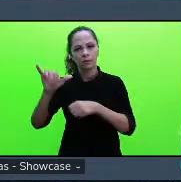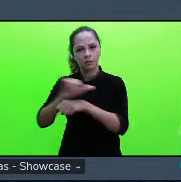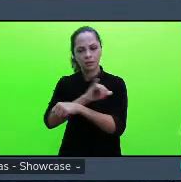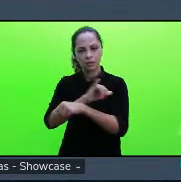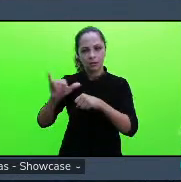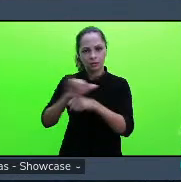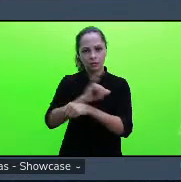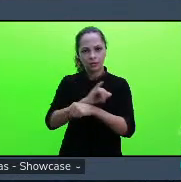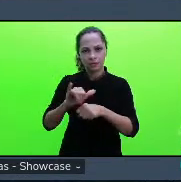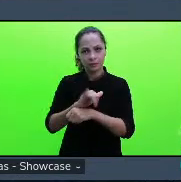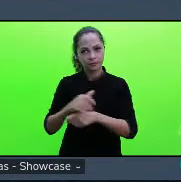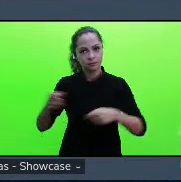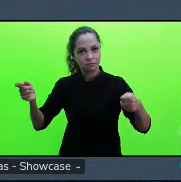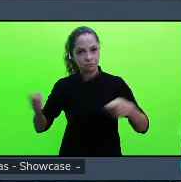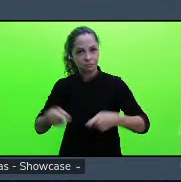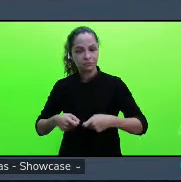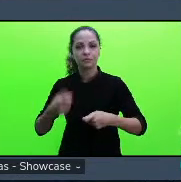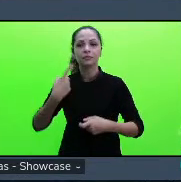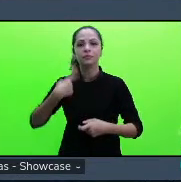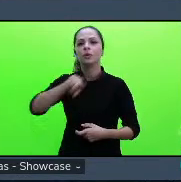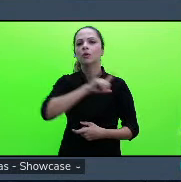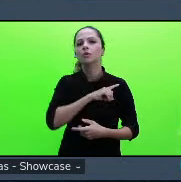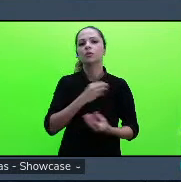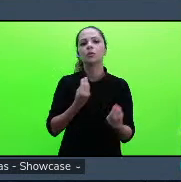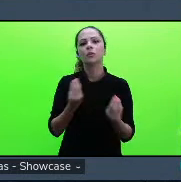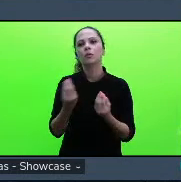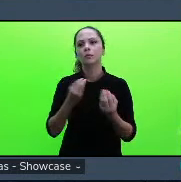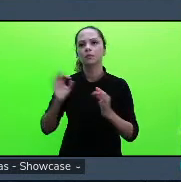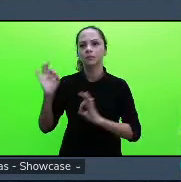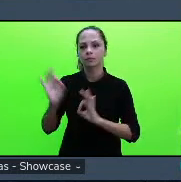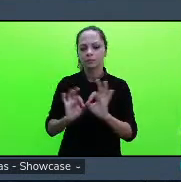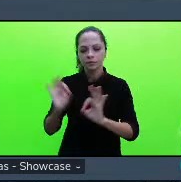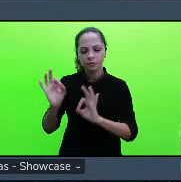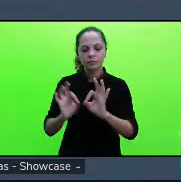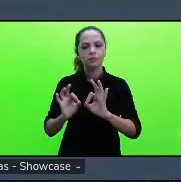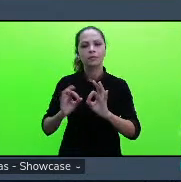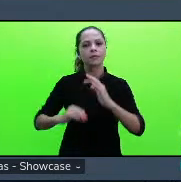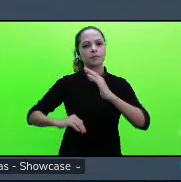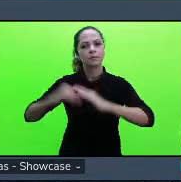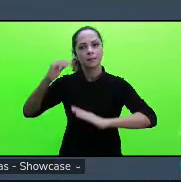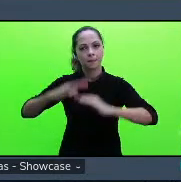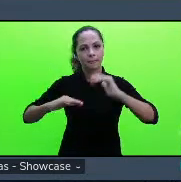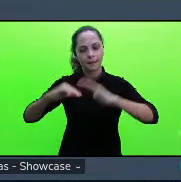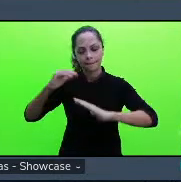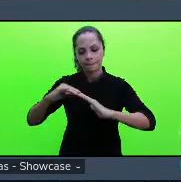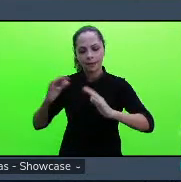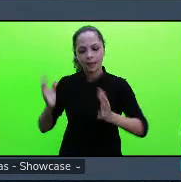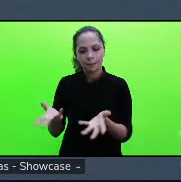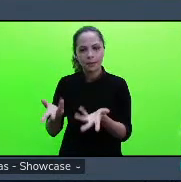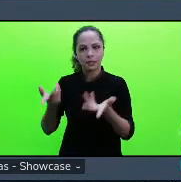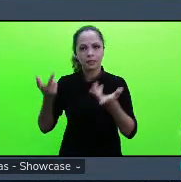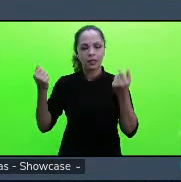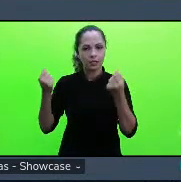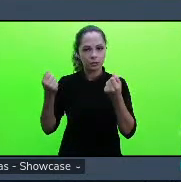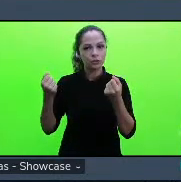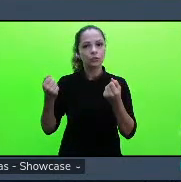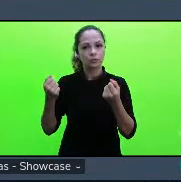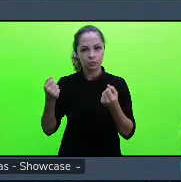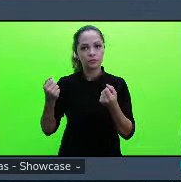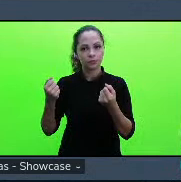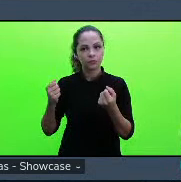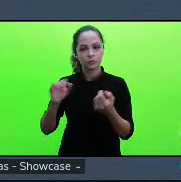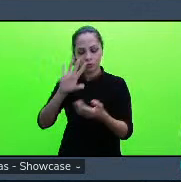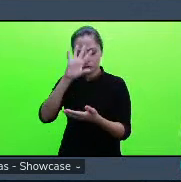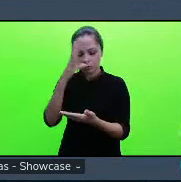para que a gente possa desenvolver tanto habilidades também sócio emocionais também dentro do